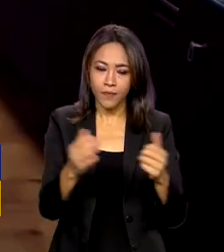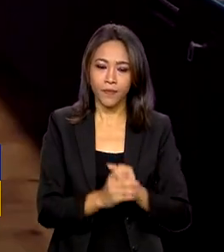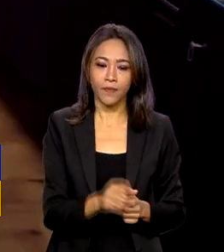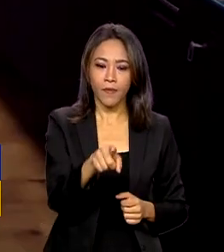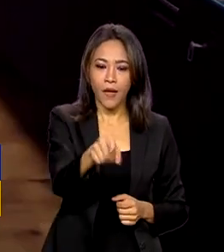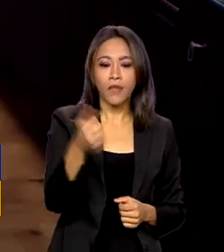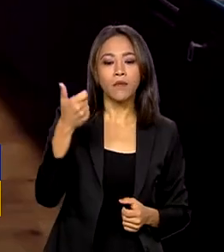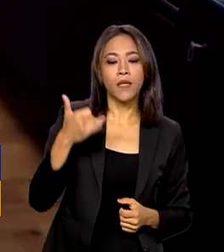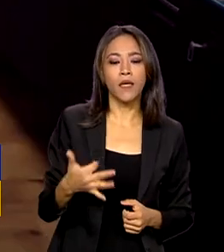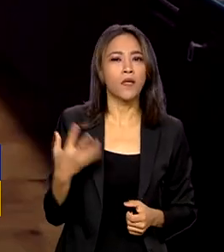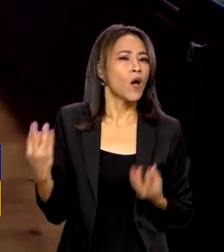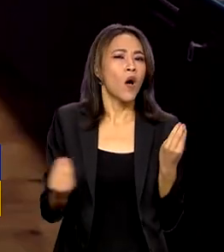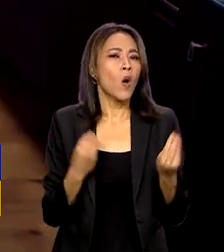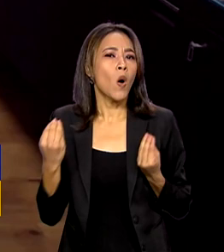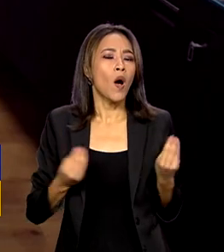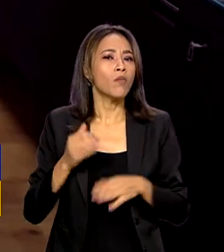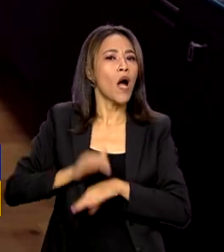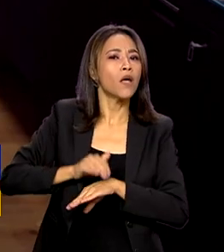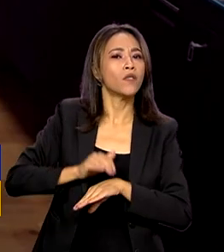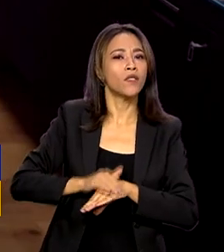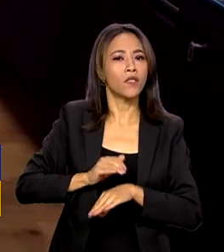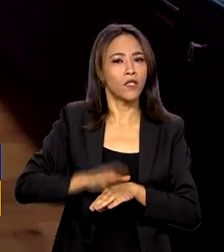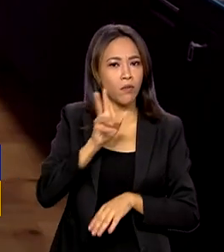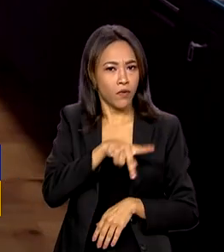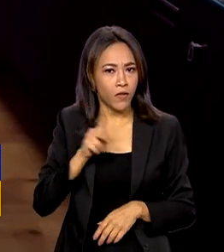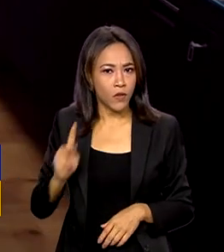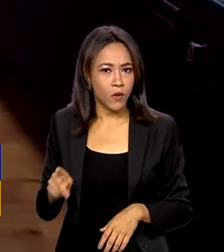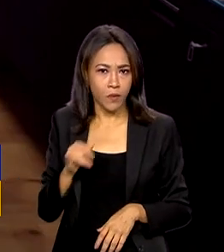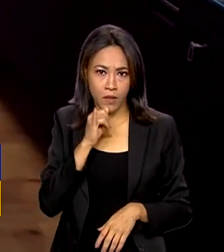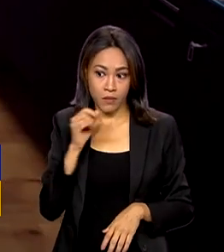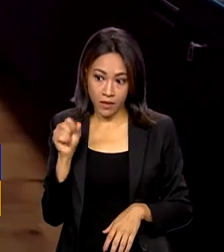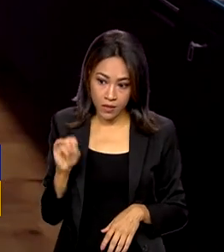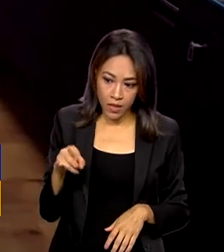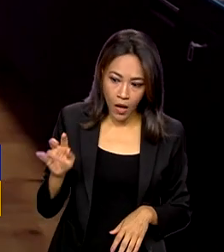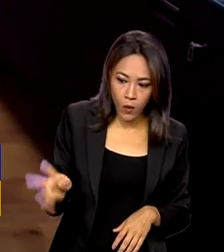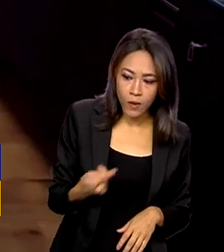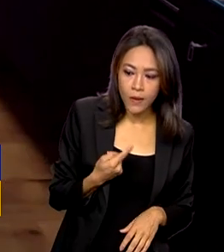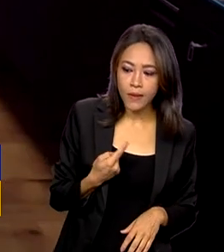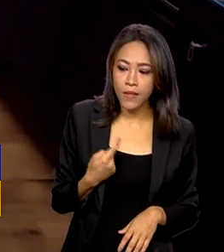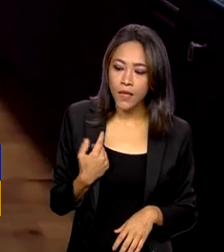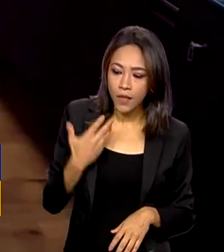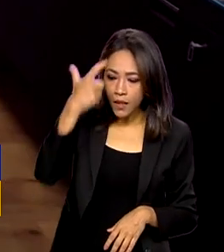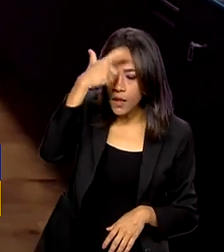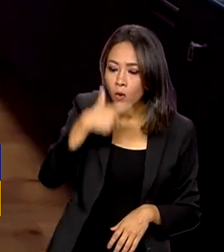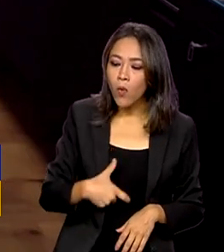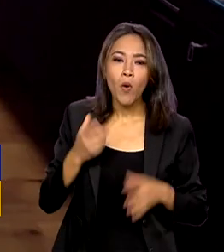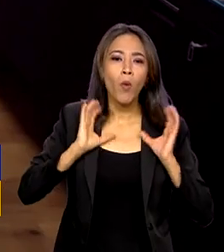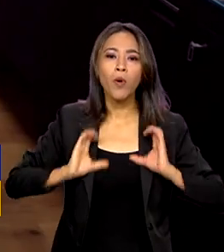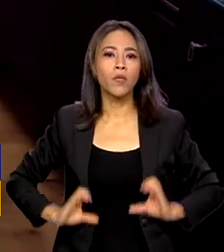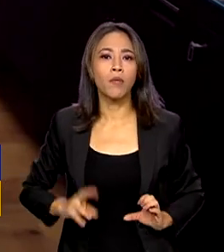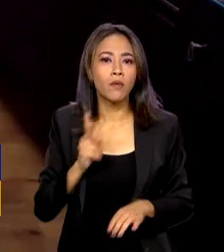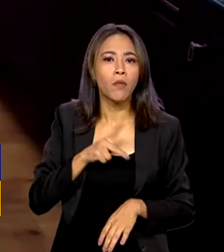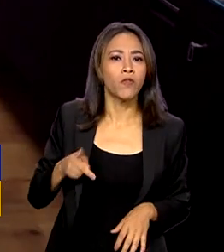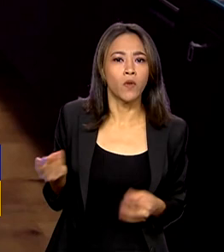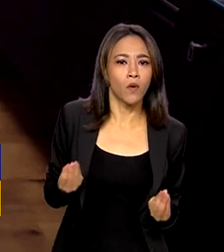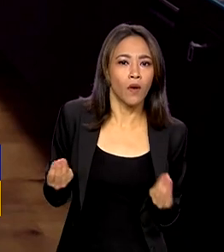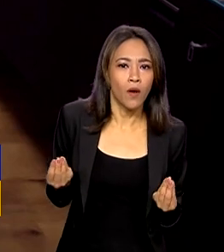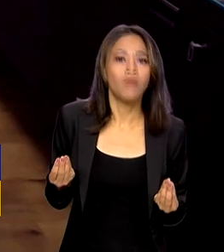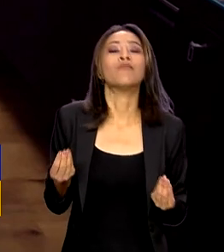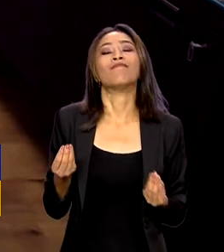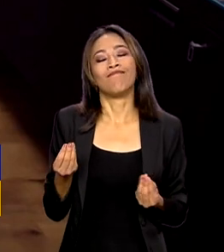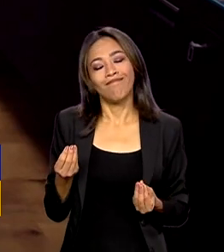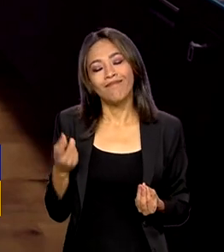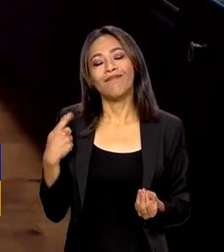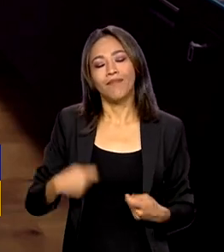forma a professora deve agir? Como se alguém se machucar? Quais são as primeiras medidas? Então você precisa ter